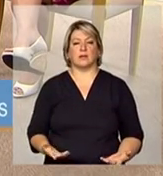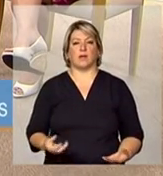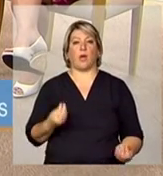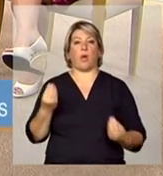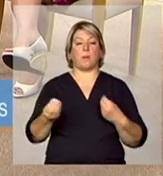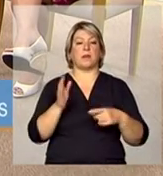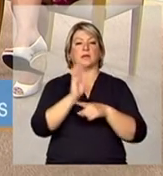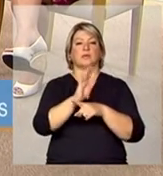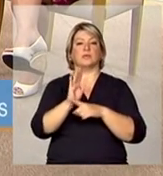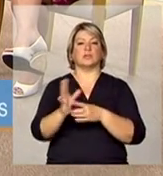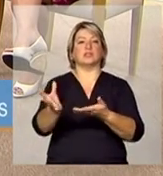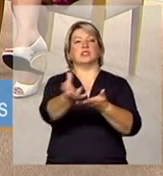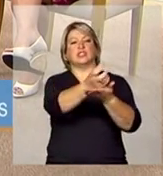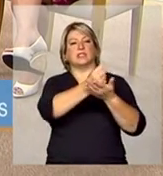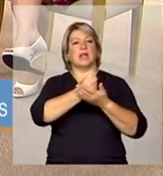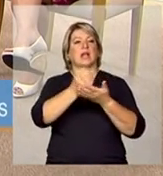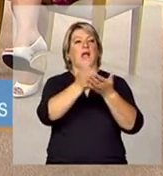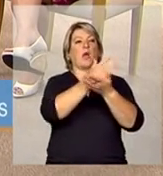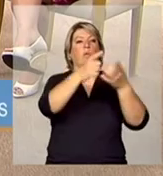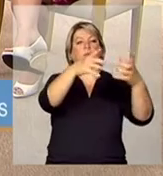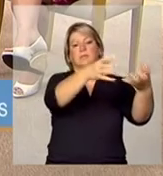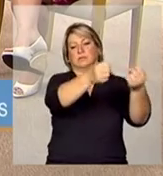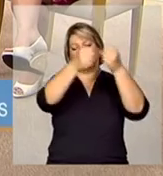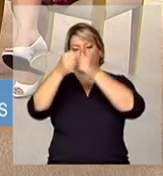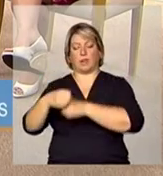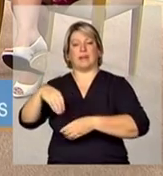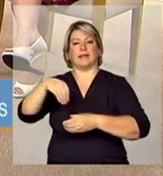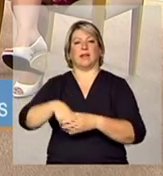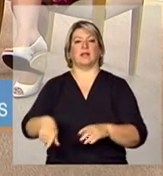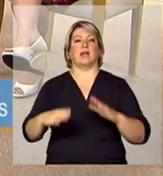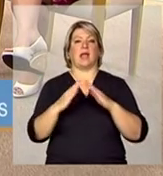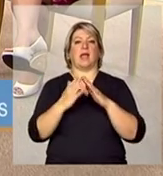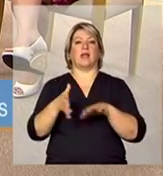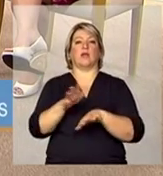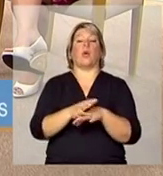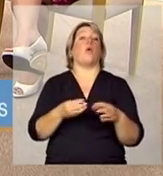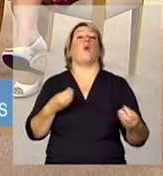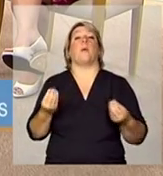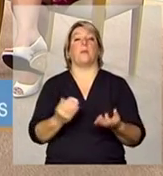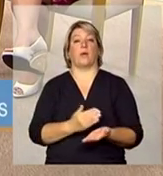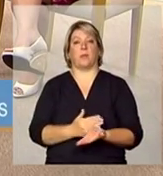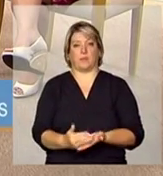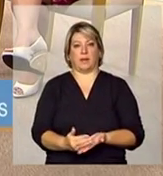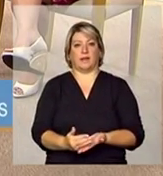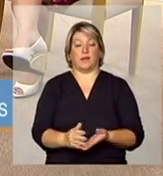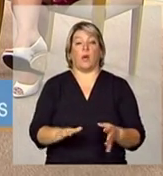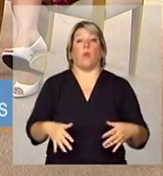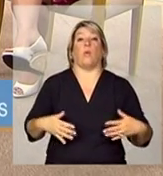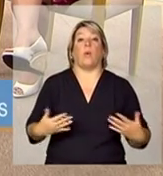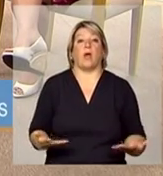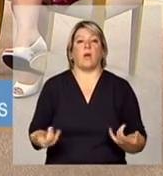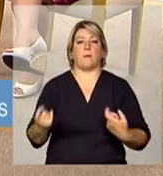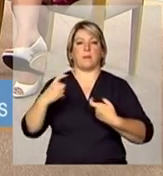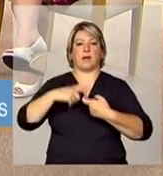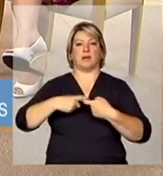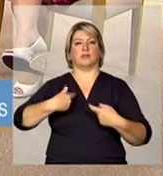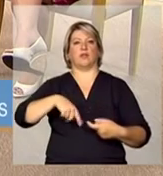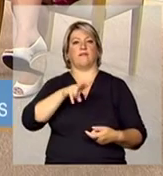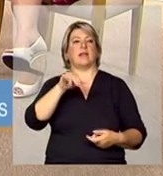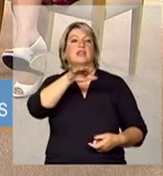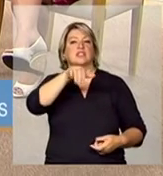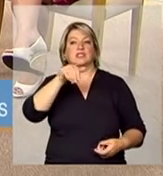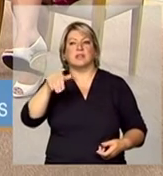de algumas instituições para colocar lá nas residências inclusivas como que a gente vai começar o movimento quais são os parceiros que a gente vai chamar